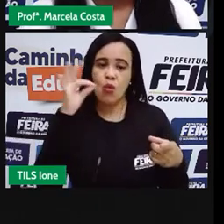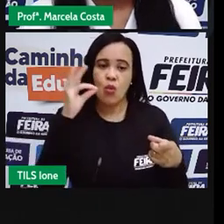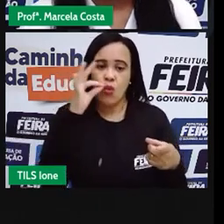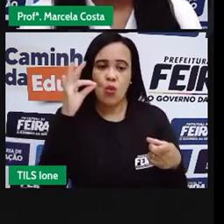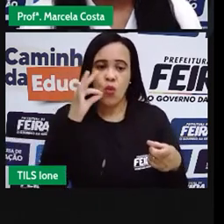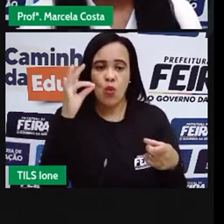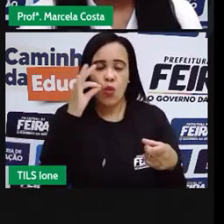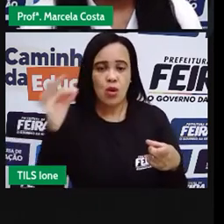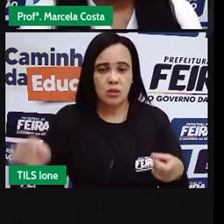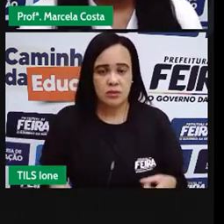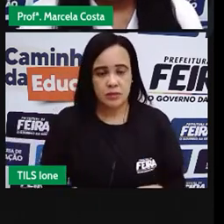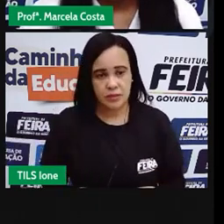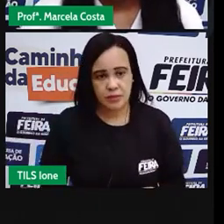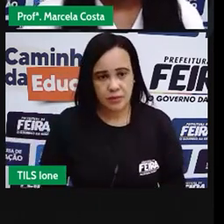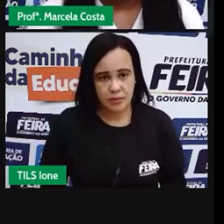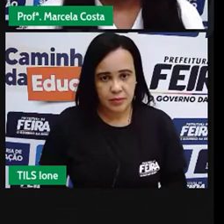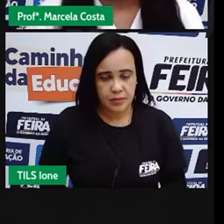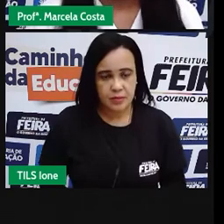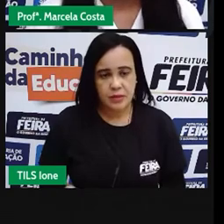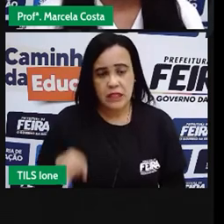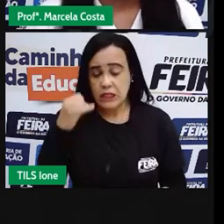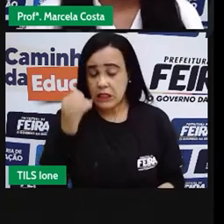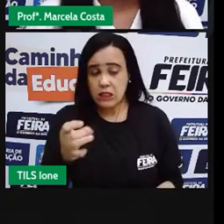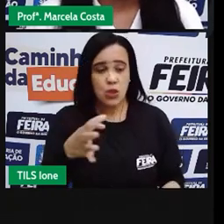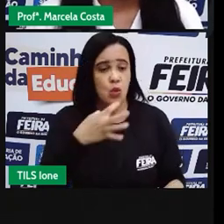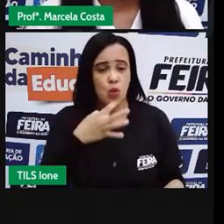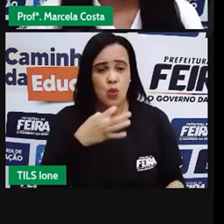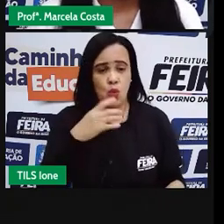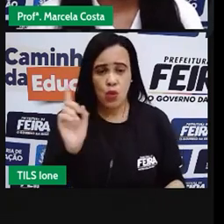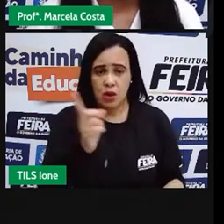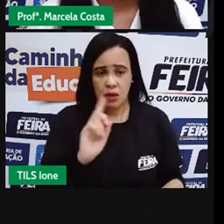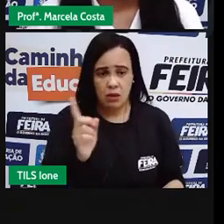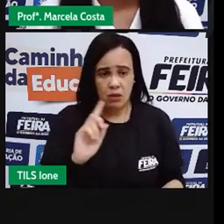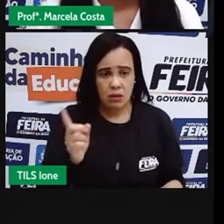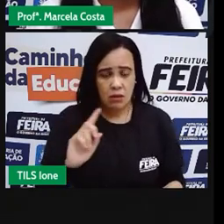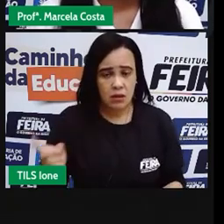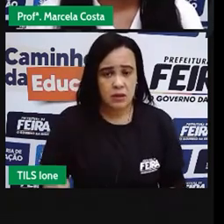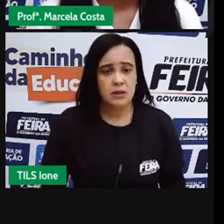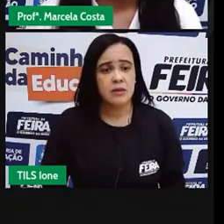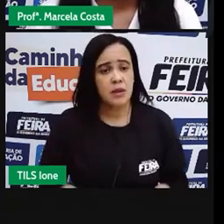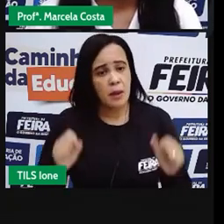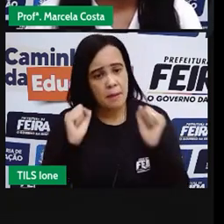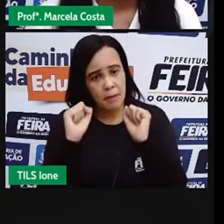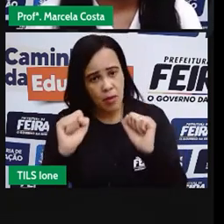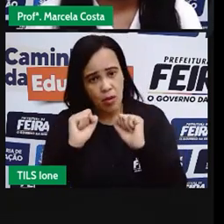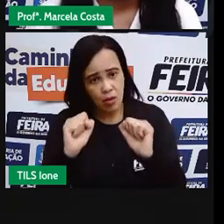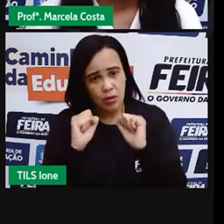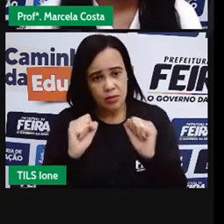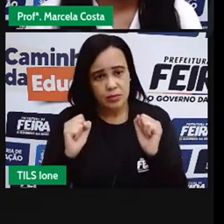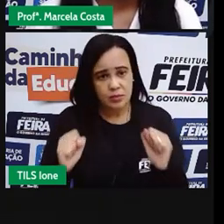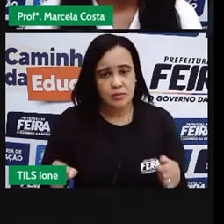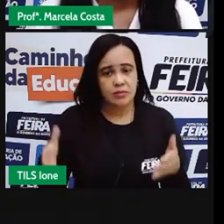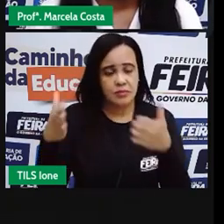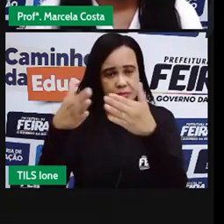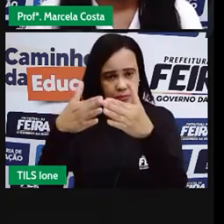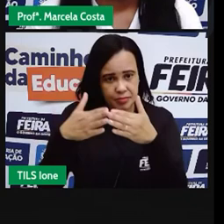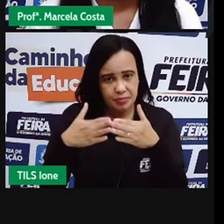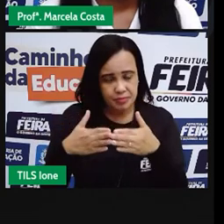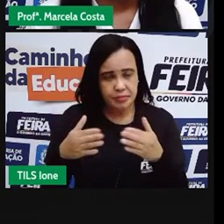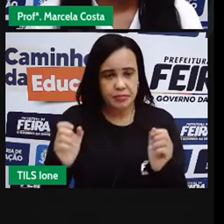Se você ainda não conhece alguma das fábulas que a for deixando, você pode pedir a algum familiar para